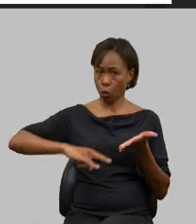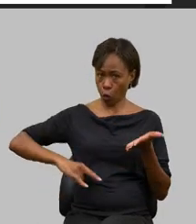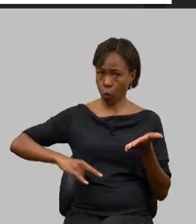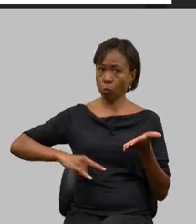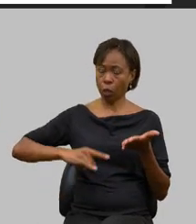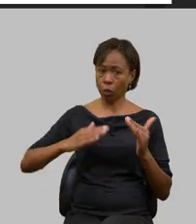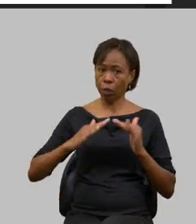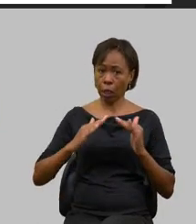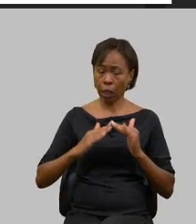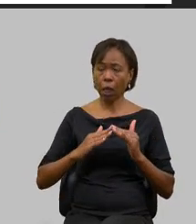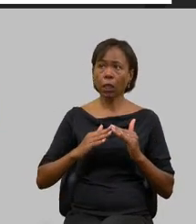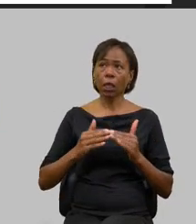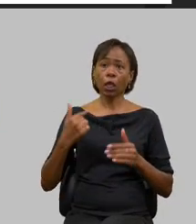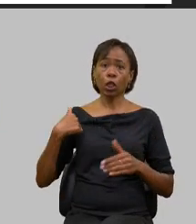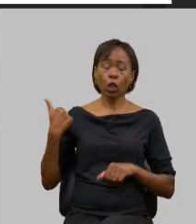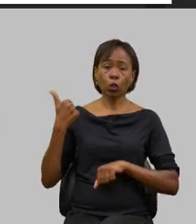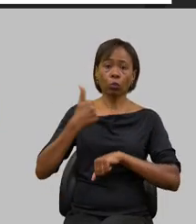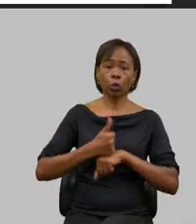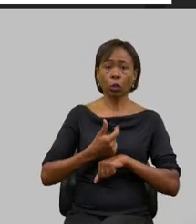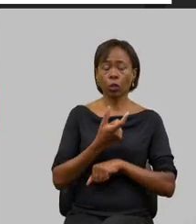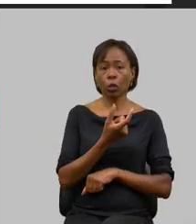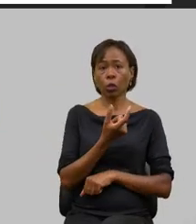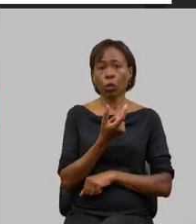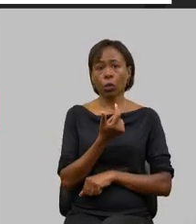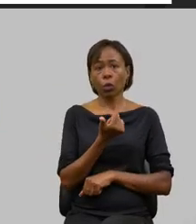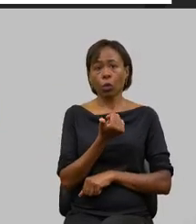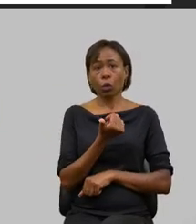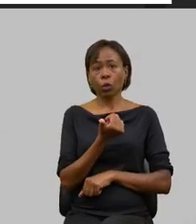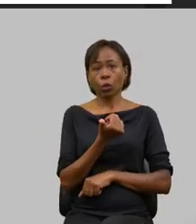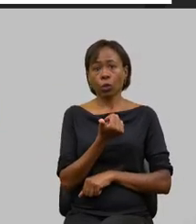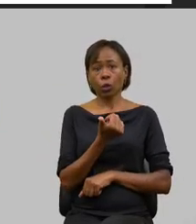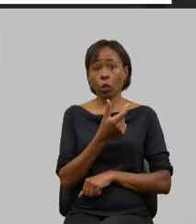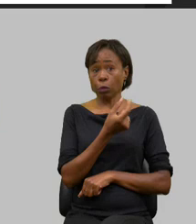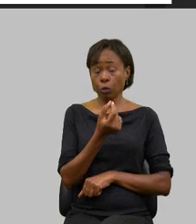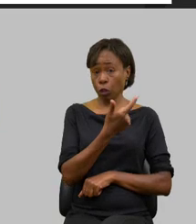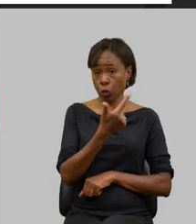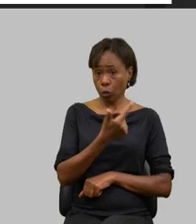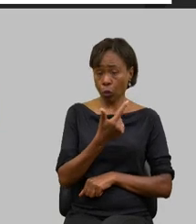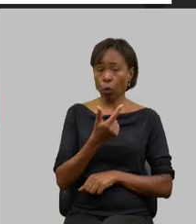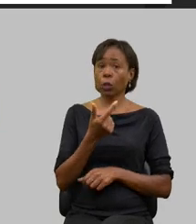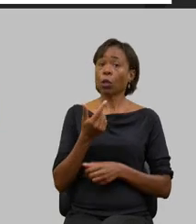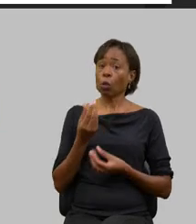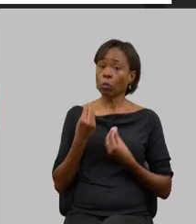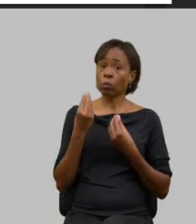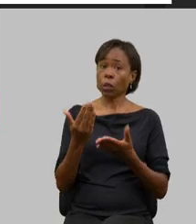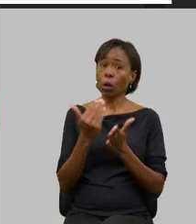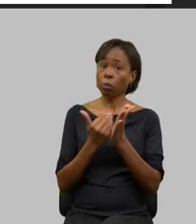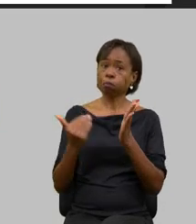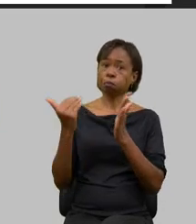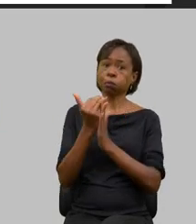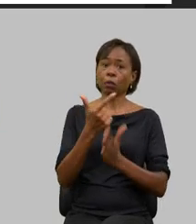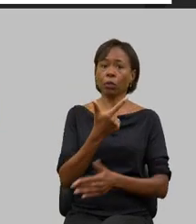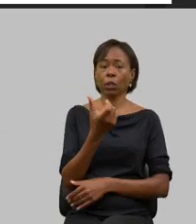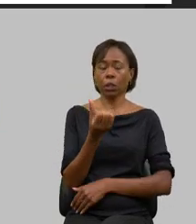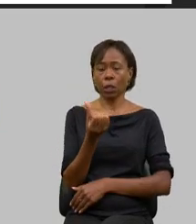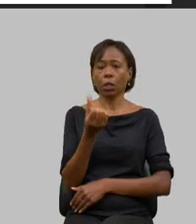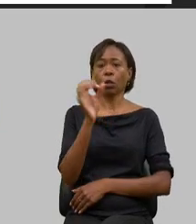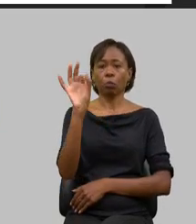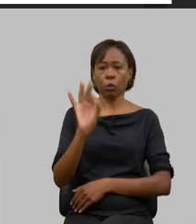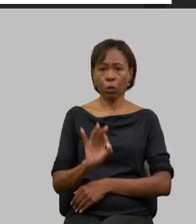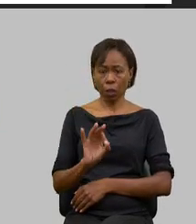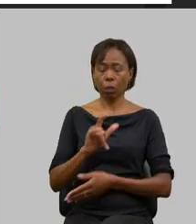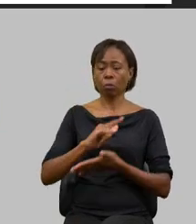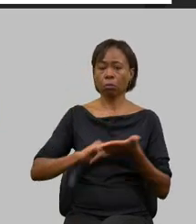19 a 22 nós conseguimos entregar 5.200 títulos um crescimento de 26% logo no primeiro